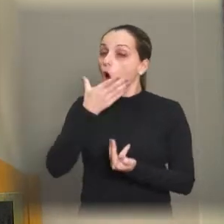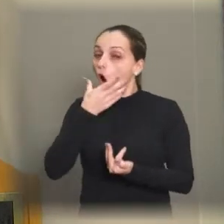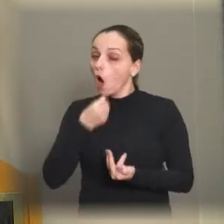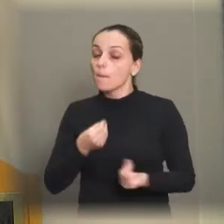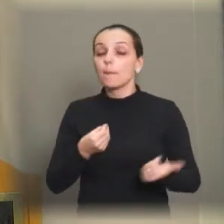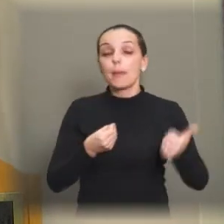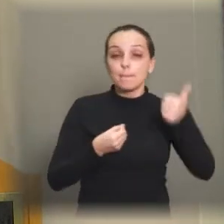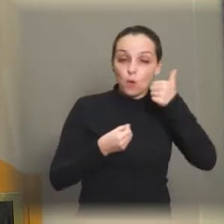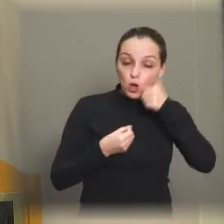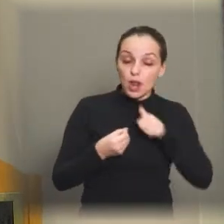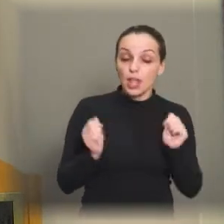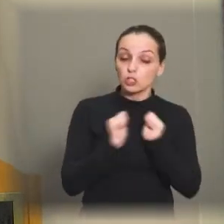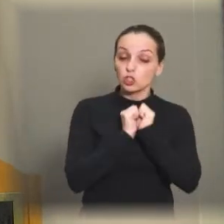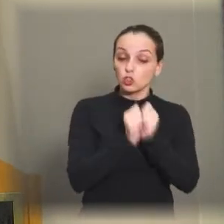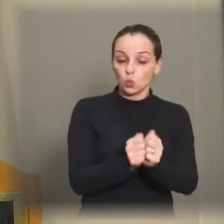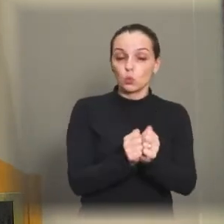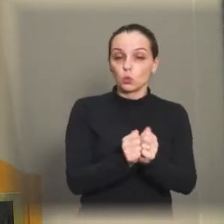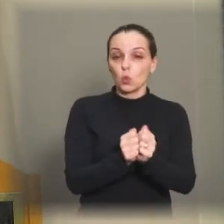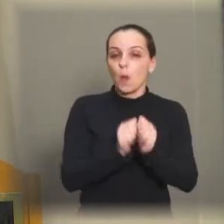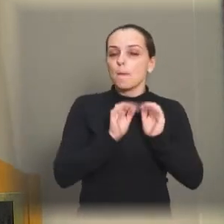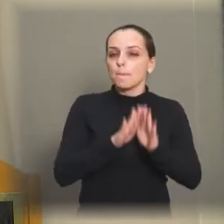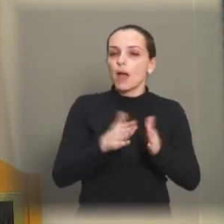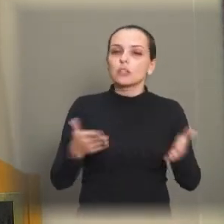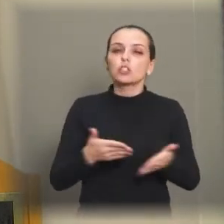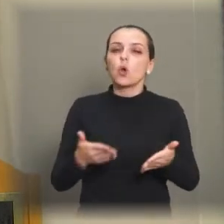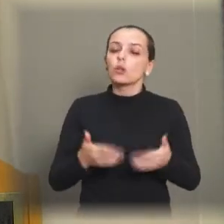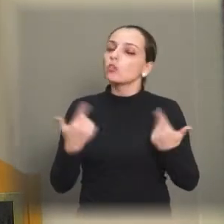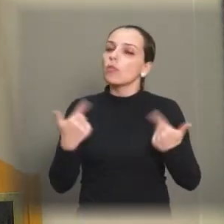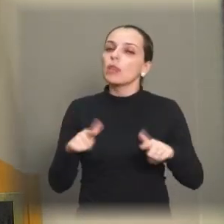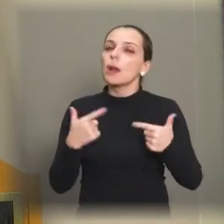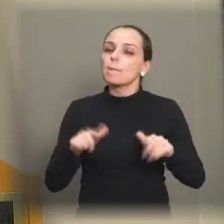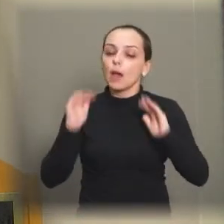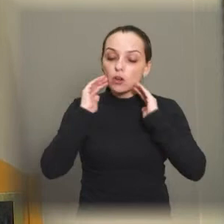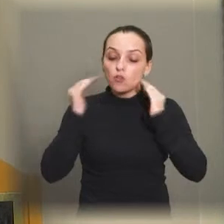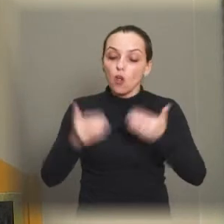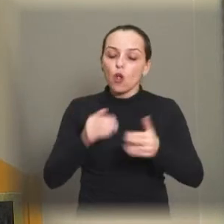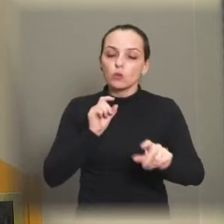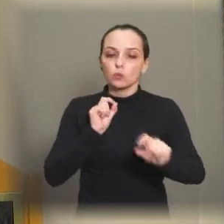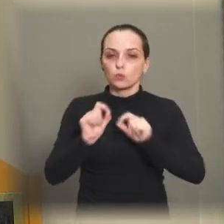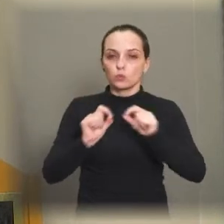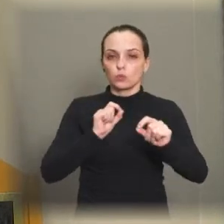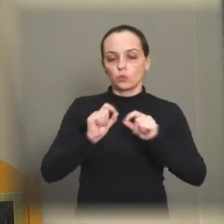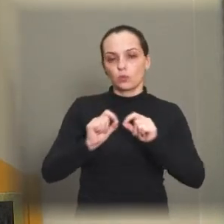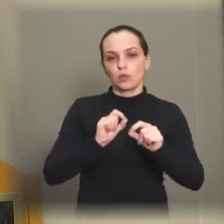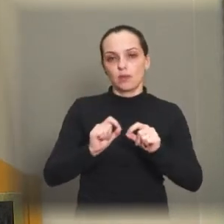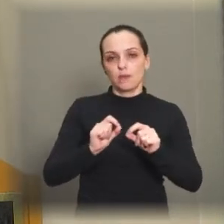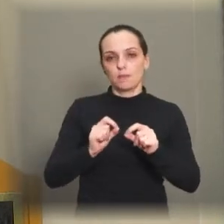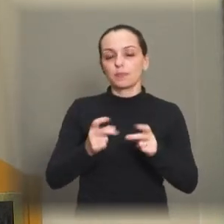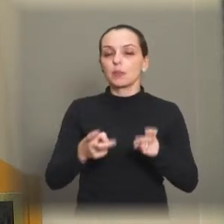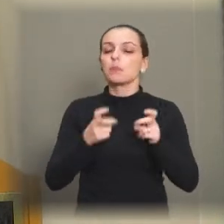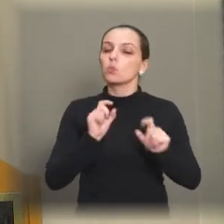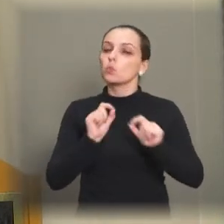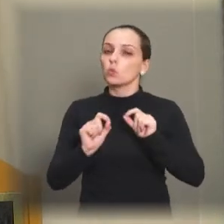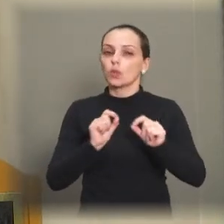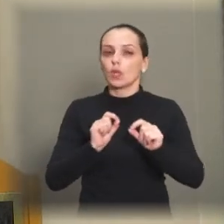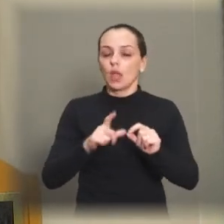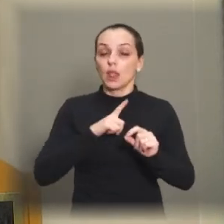e mulher, mas hoje a gente trabalha justamente para fazer com que a gente tenha